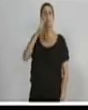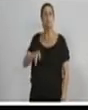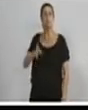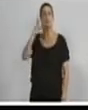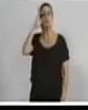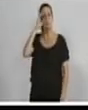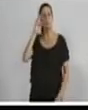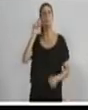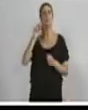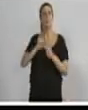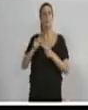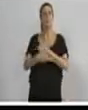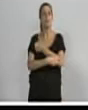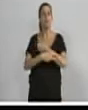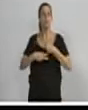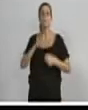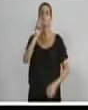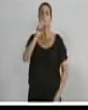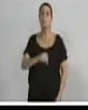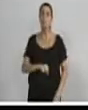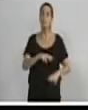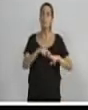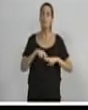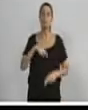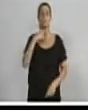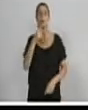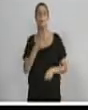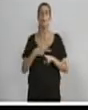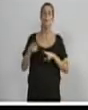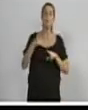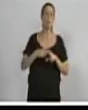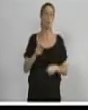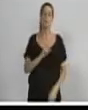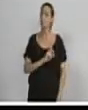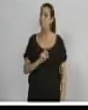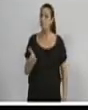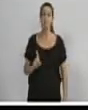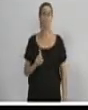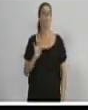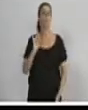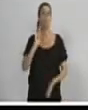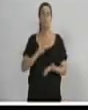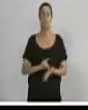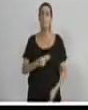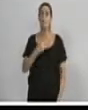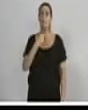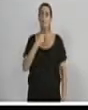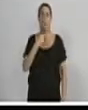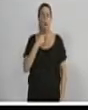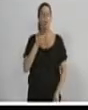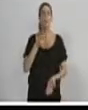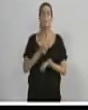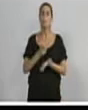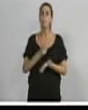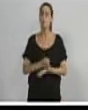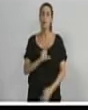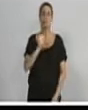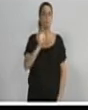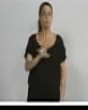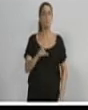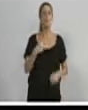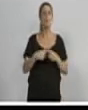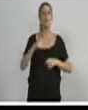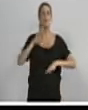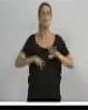crime. Então não vamos tapar o sol com a peneira e deixar se levar pelo discurso fácil e barato de quem quer